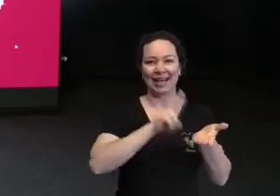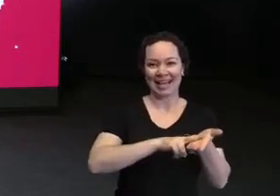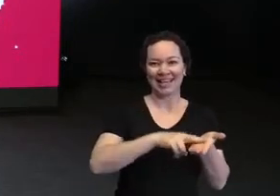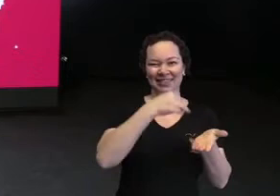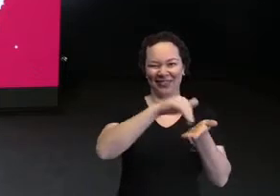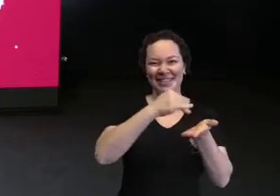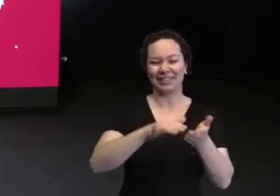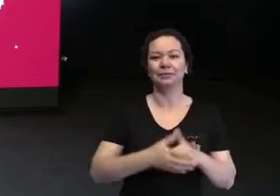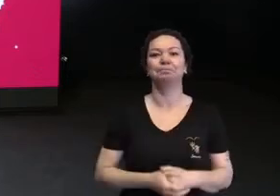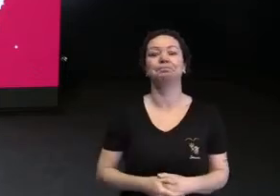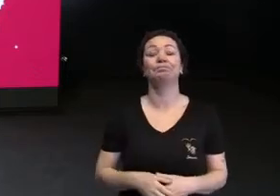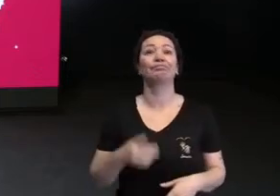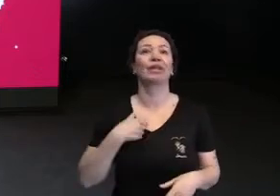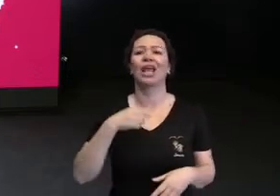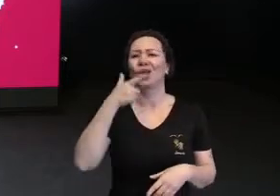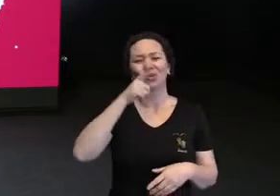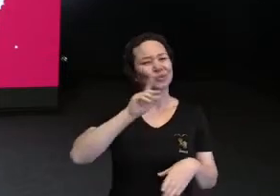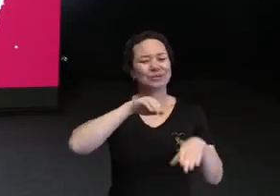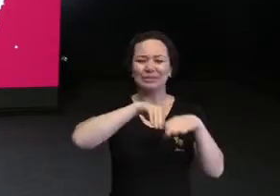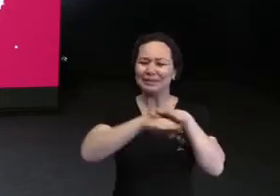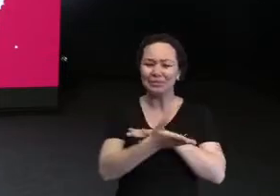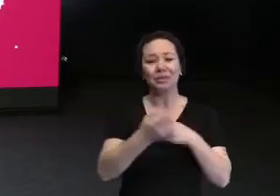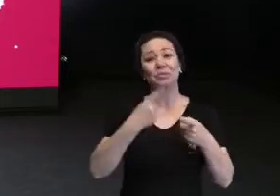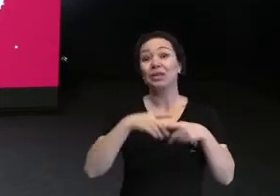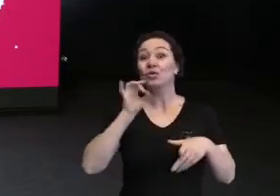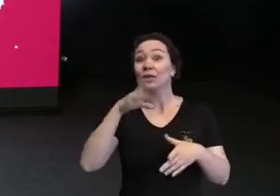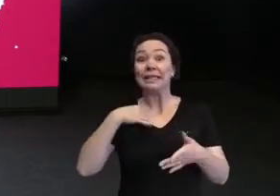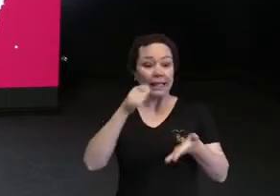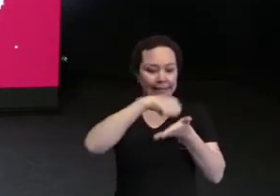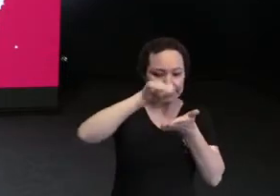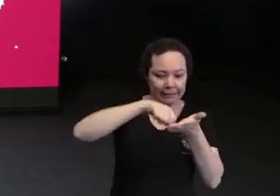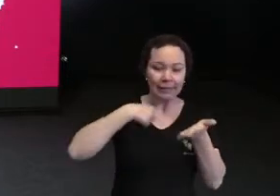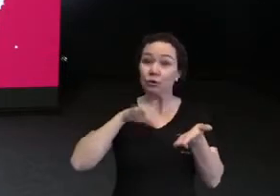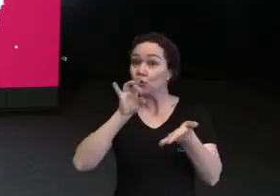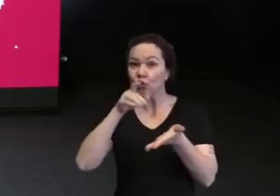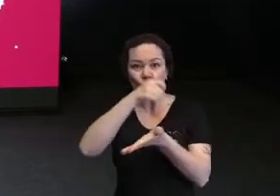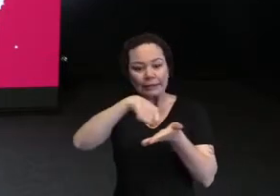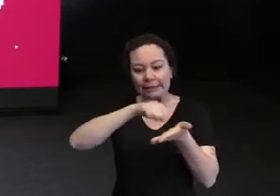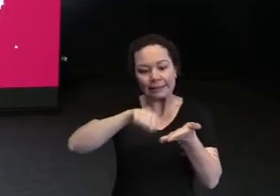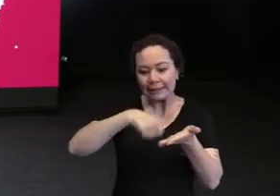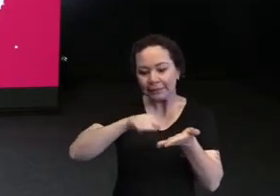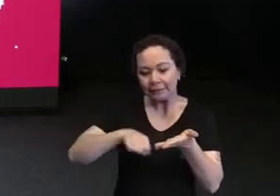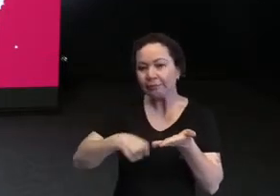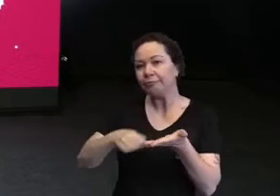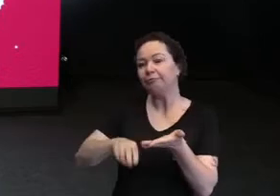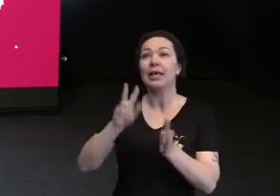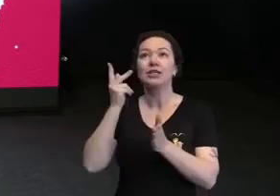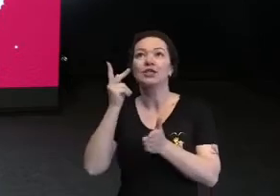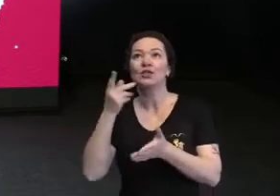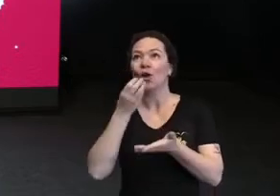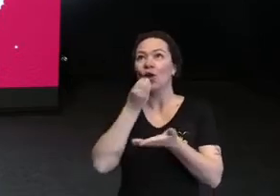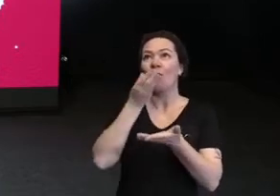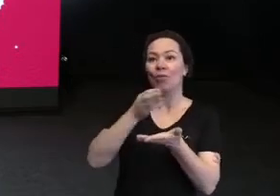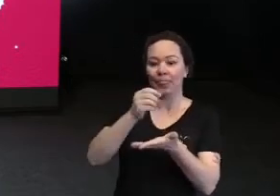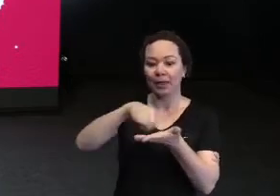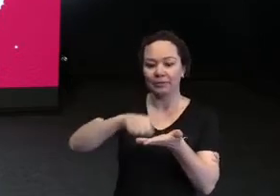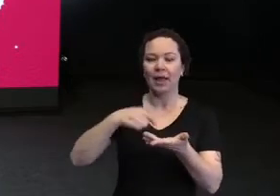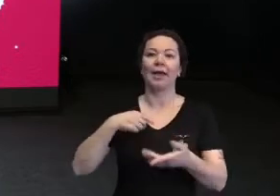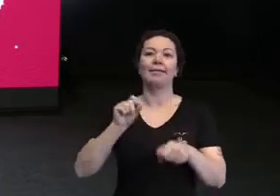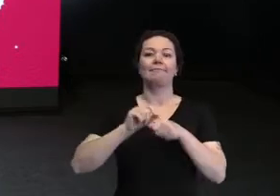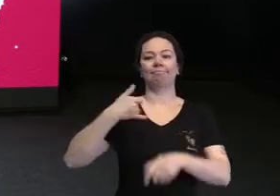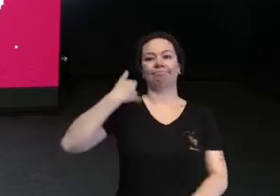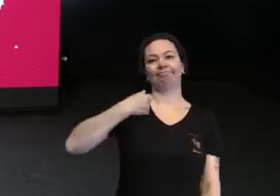acontece? Eu não conseguia me adaptar, porque eu só queria ficar escrevendo. Só queria ficar escrevendo roteiros, roteiros, roteiros. E quando eu fiz 18